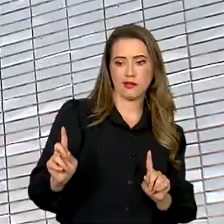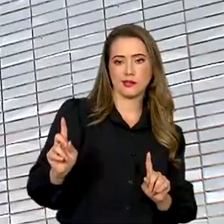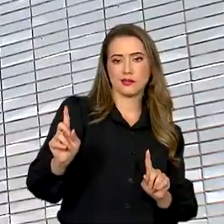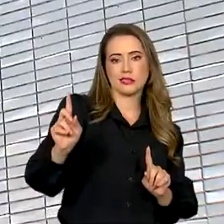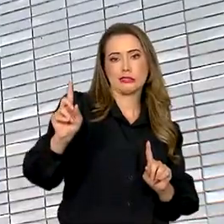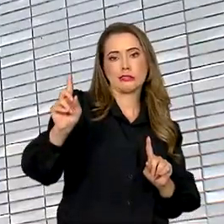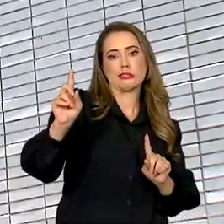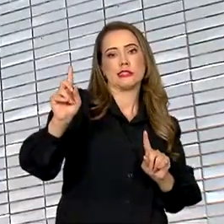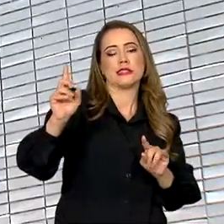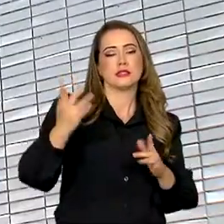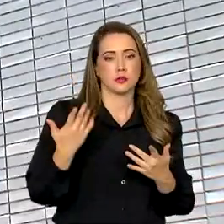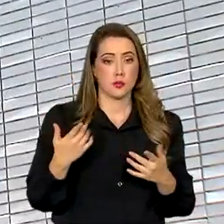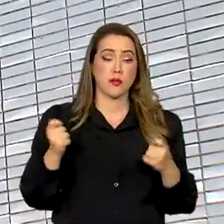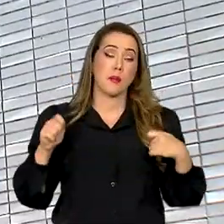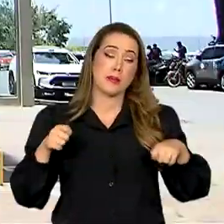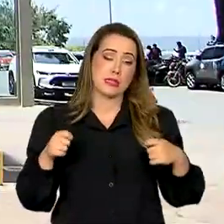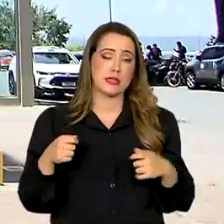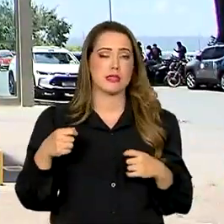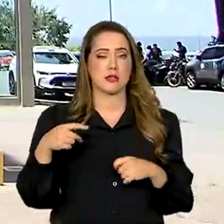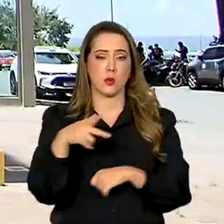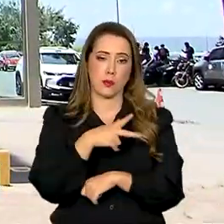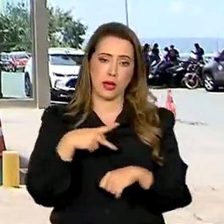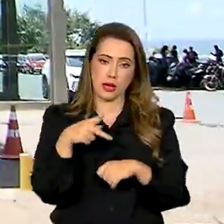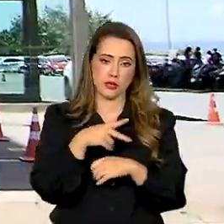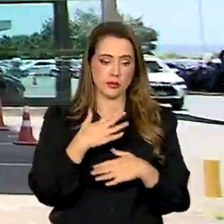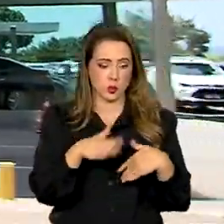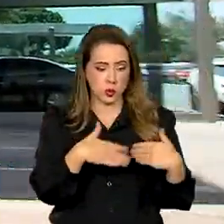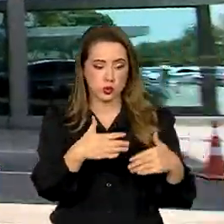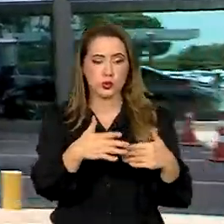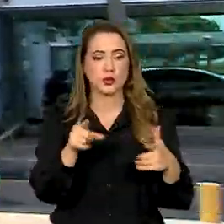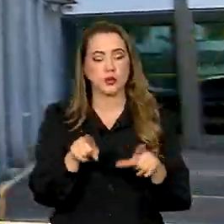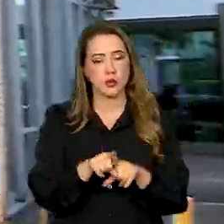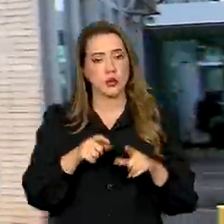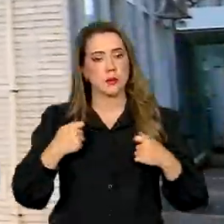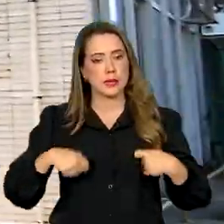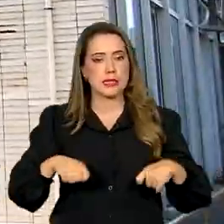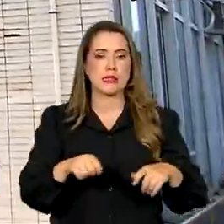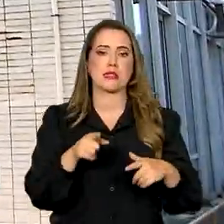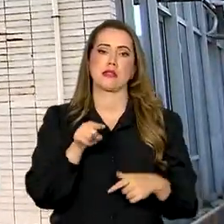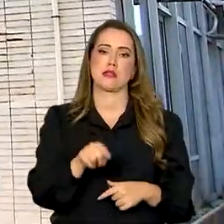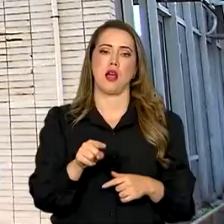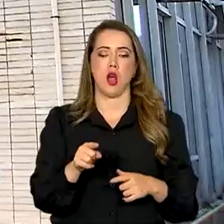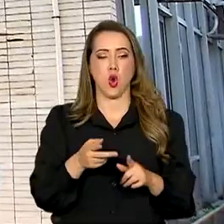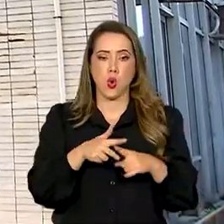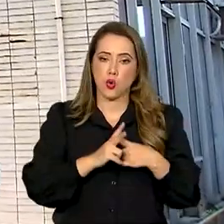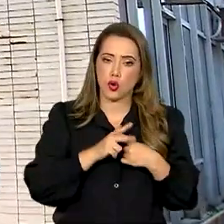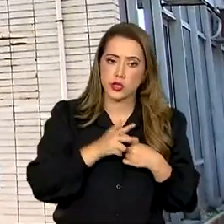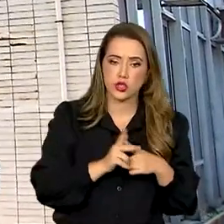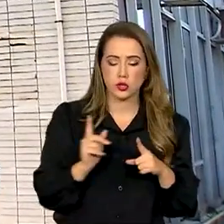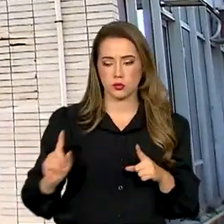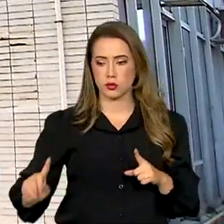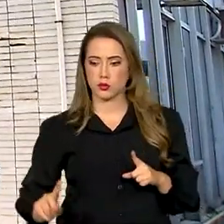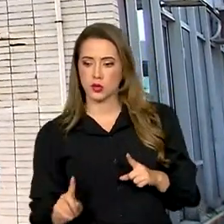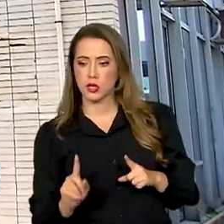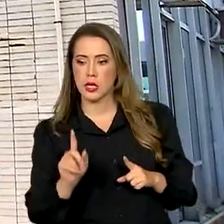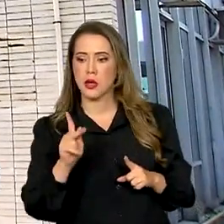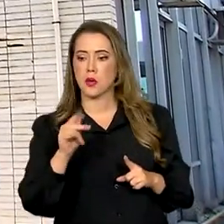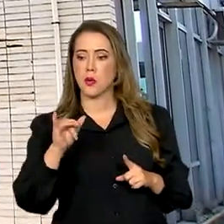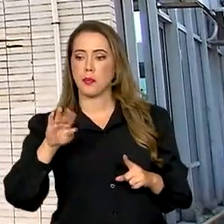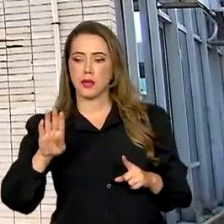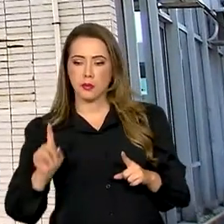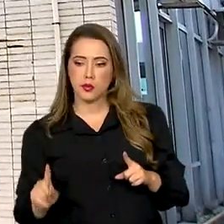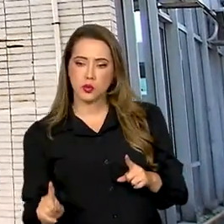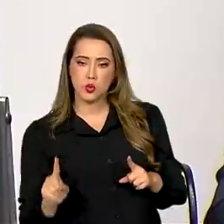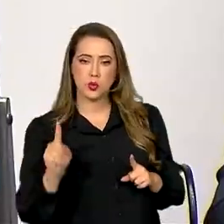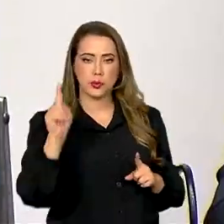a sustentabilidade do país e dos programas de governo dependem da correção dessa erosão fiscal do